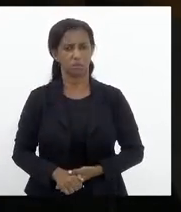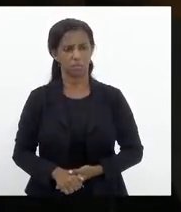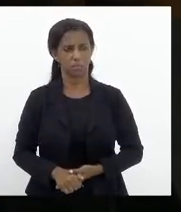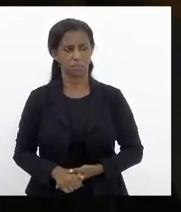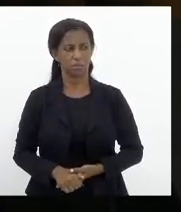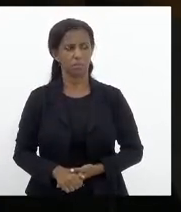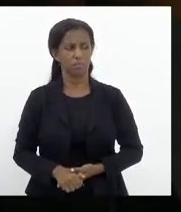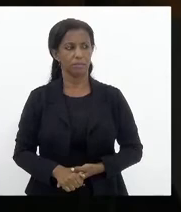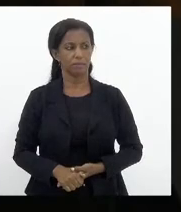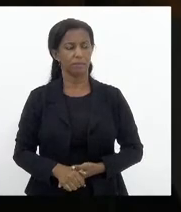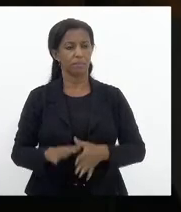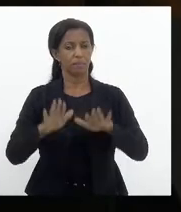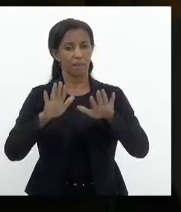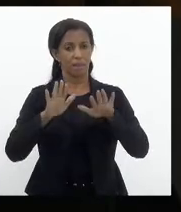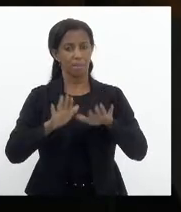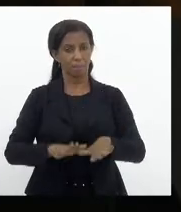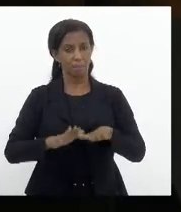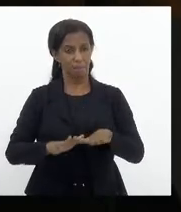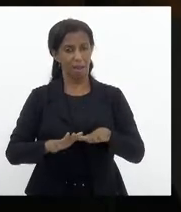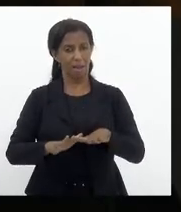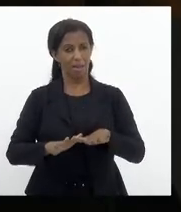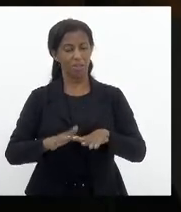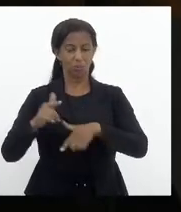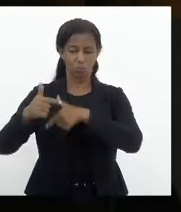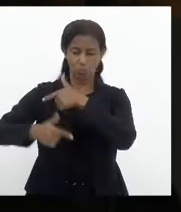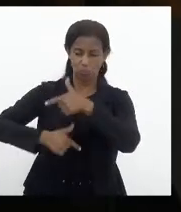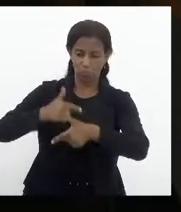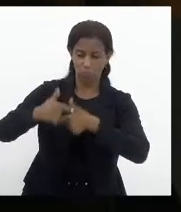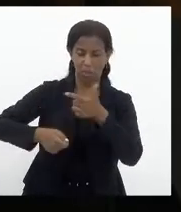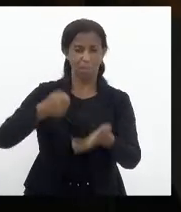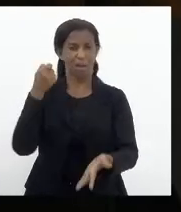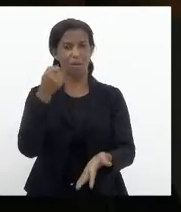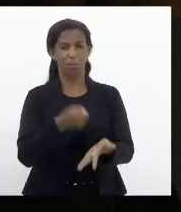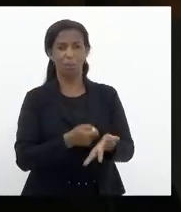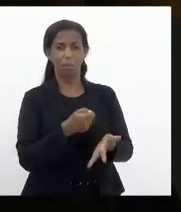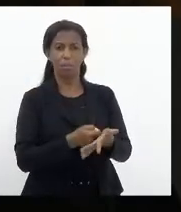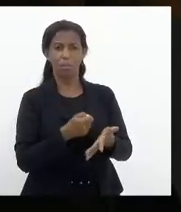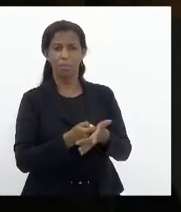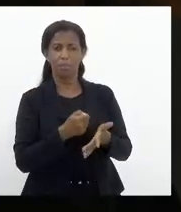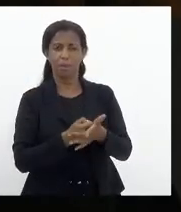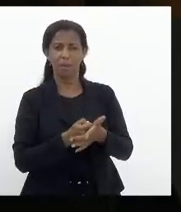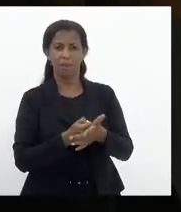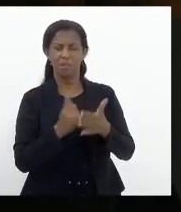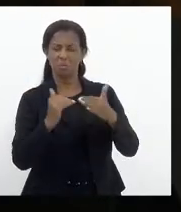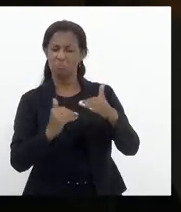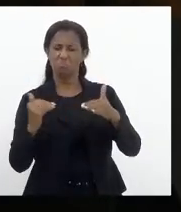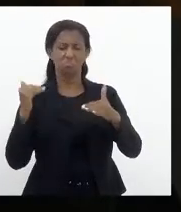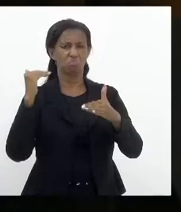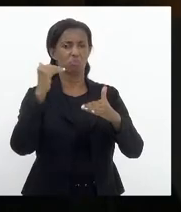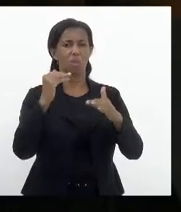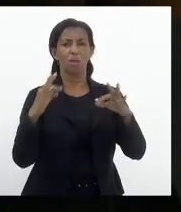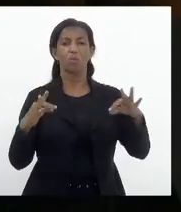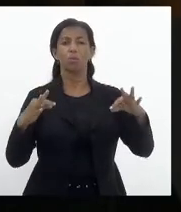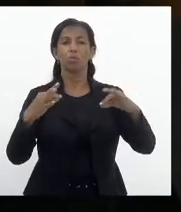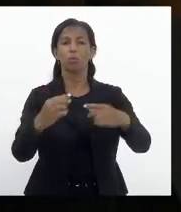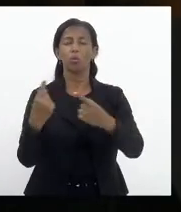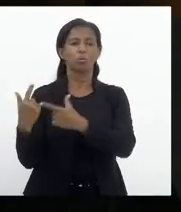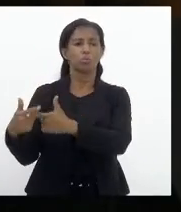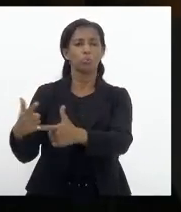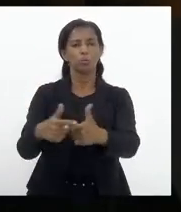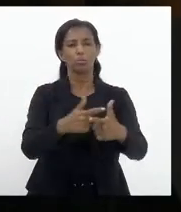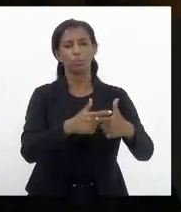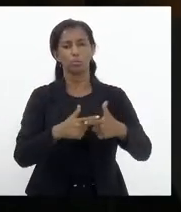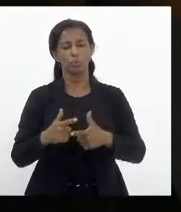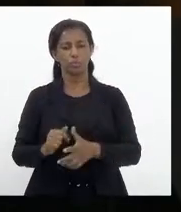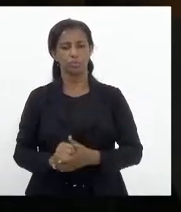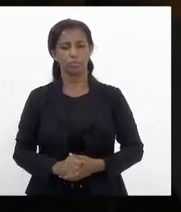Mas o senso de missão, de dever, de obrigação, supera todas as contrariedades.